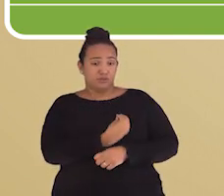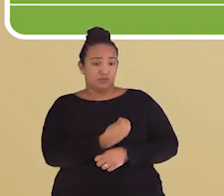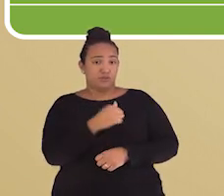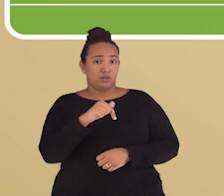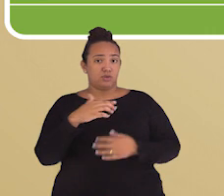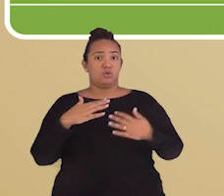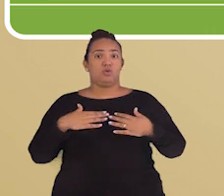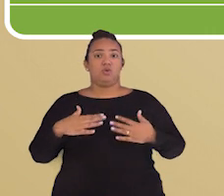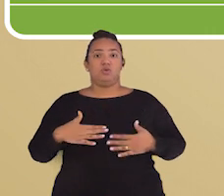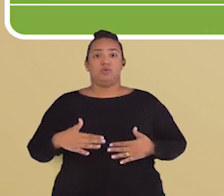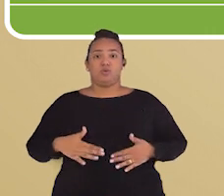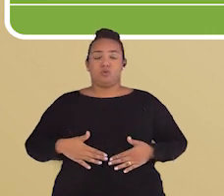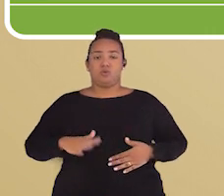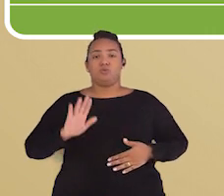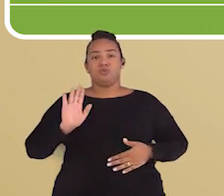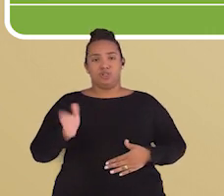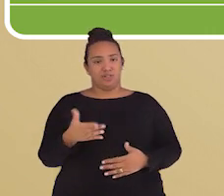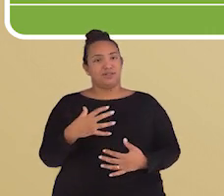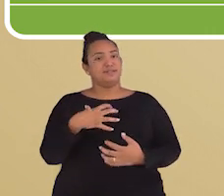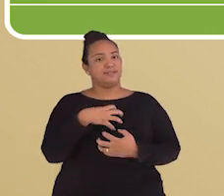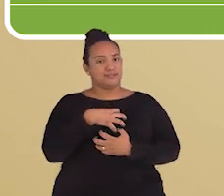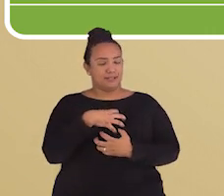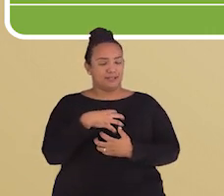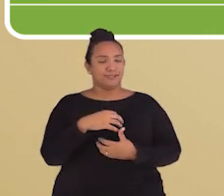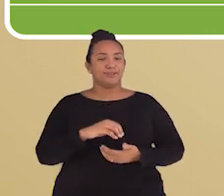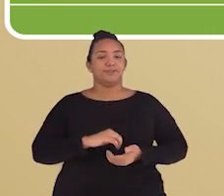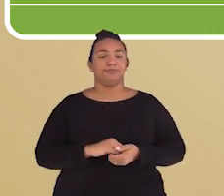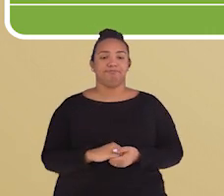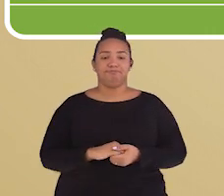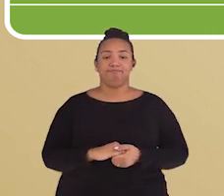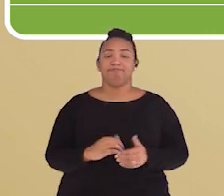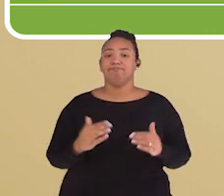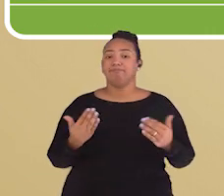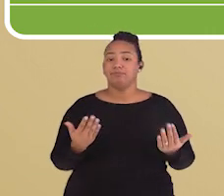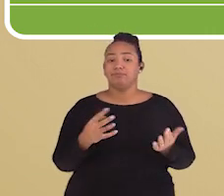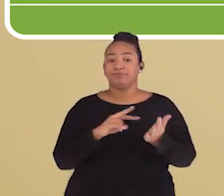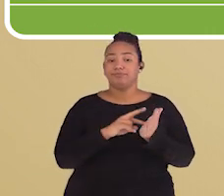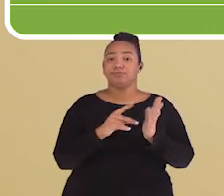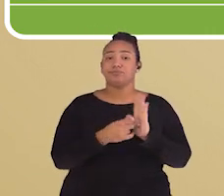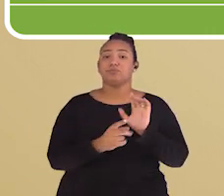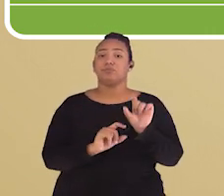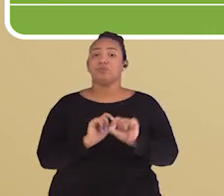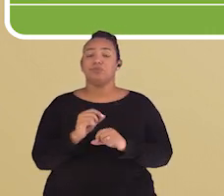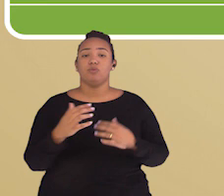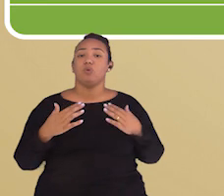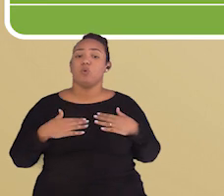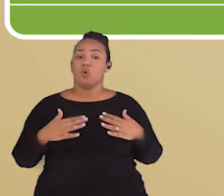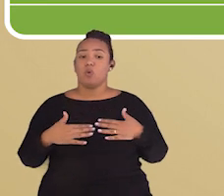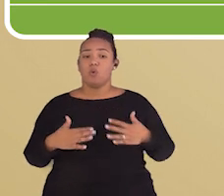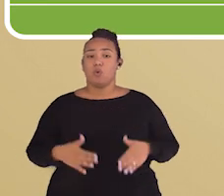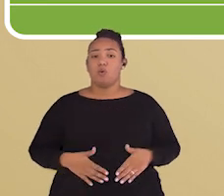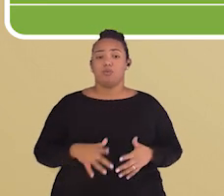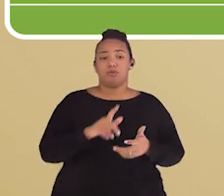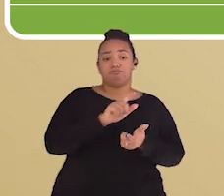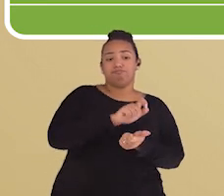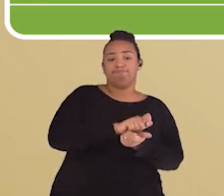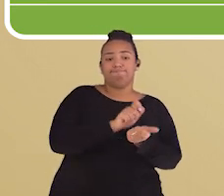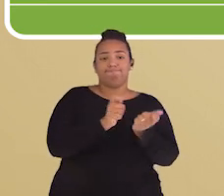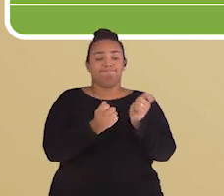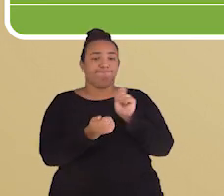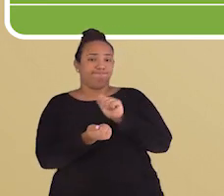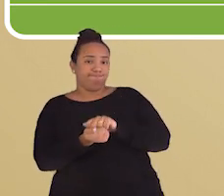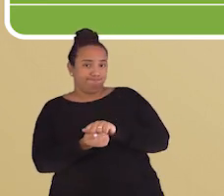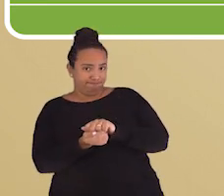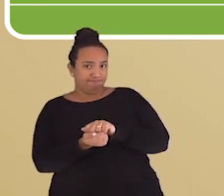efeitos colaterais e mal-estar. Assim, isso quer dizer que o corpo está se adaptando para